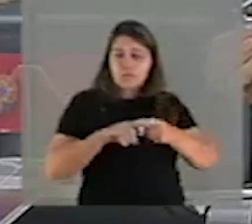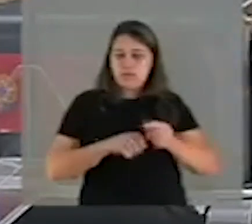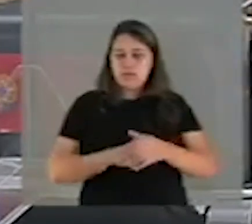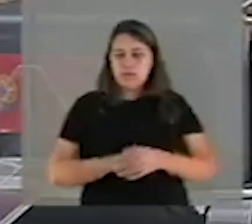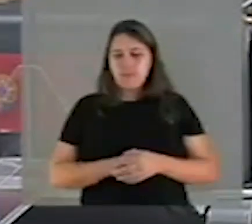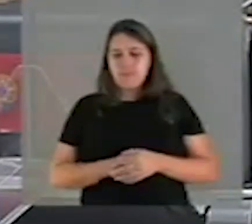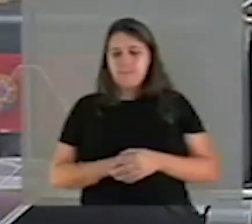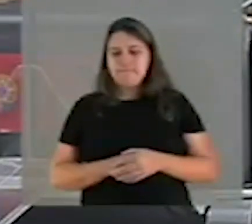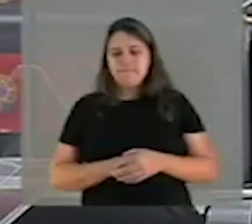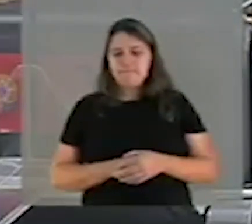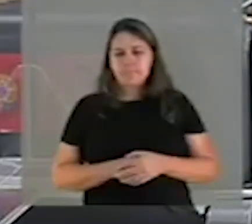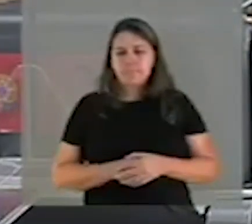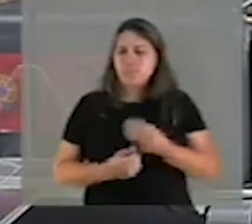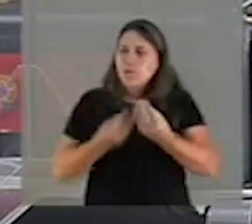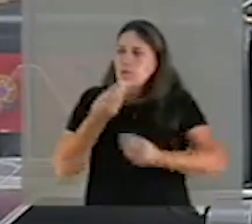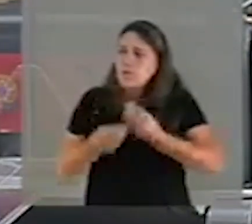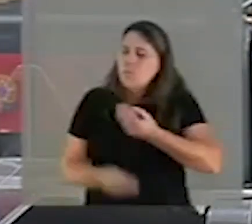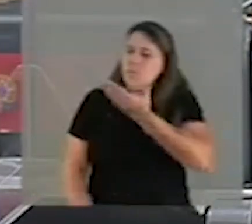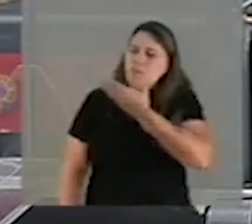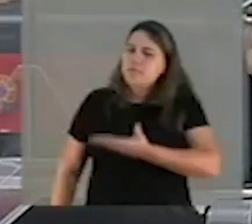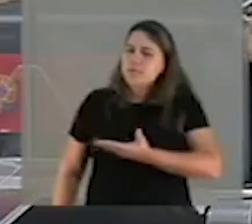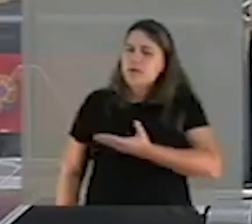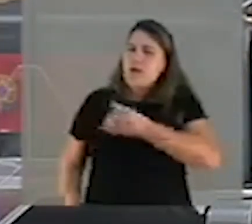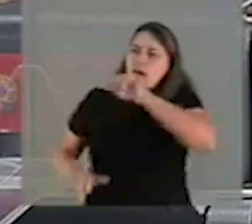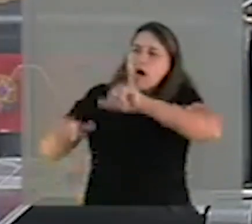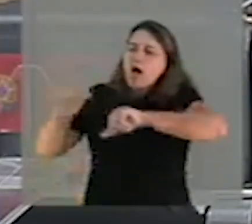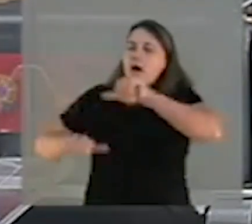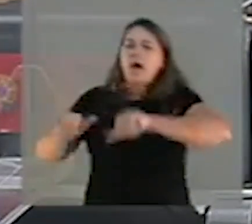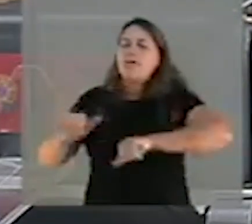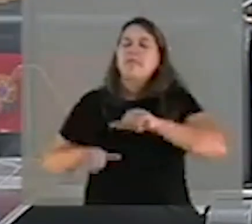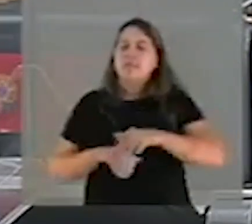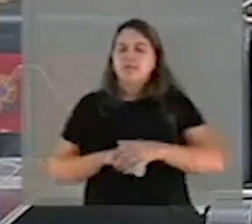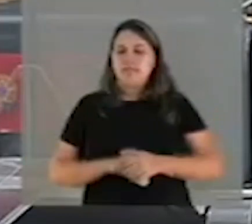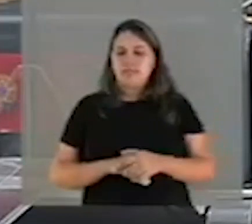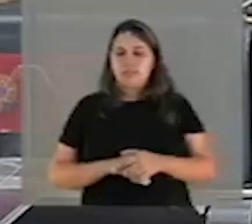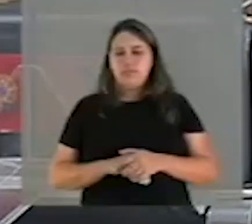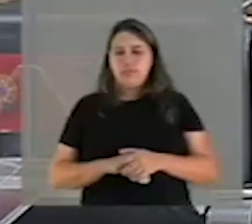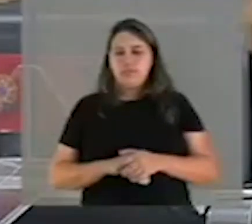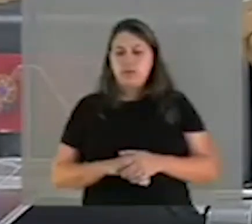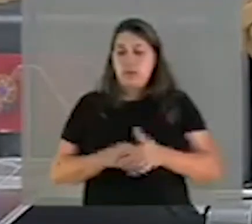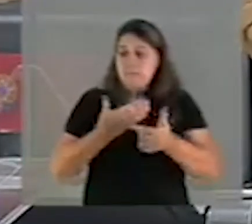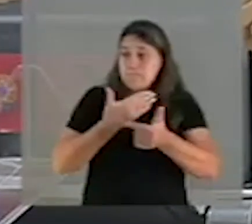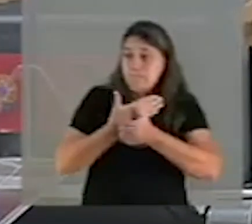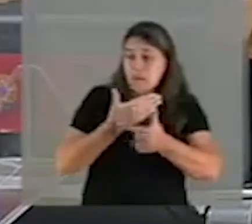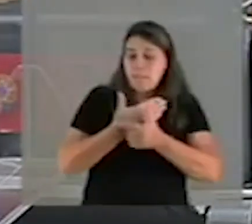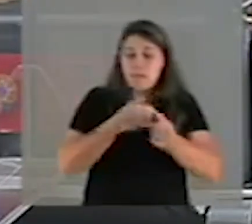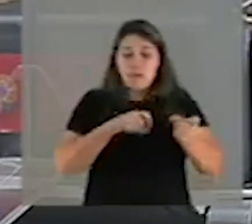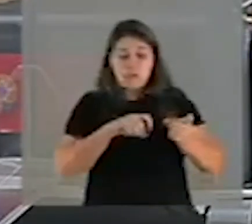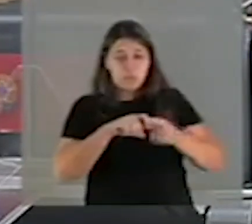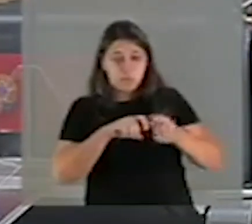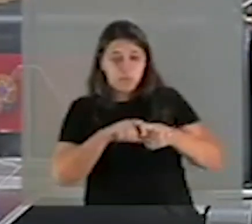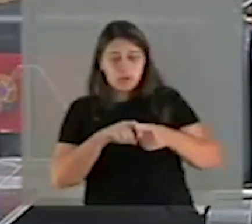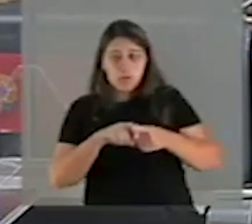como vossa senhoria avalia o papel do médico na